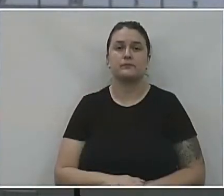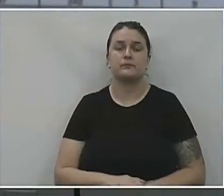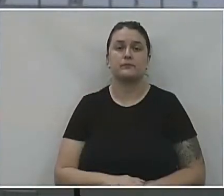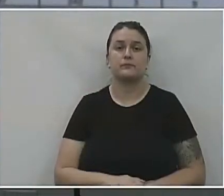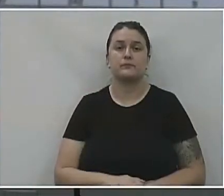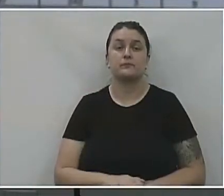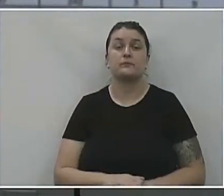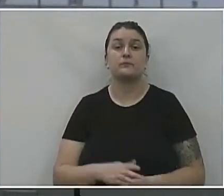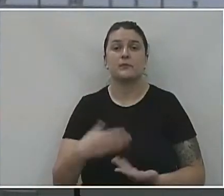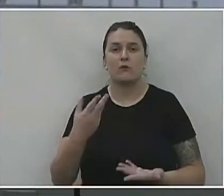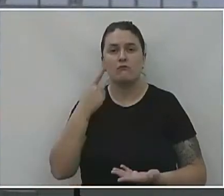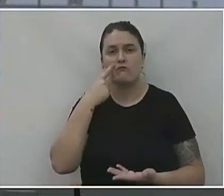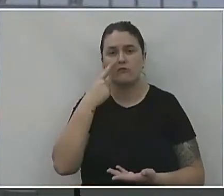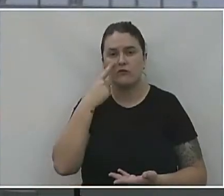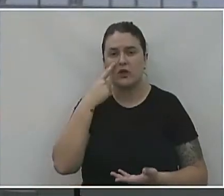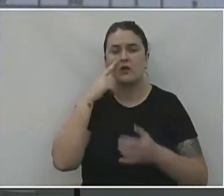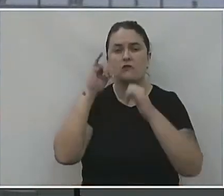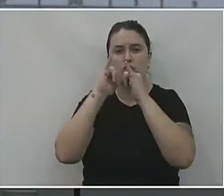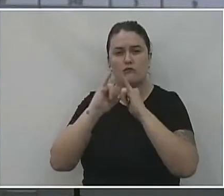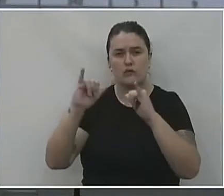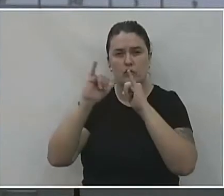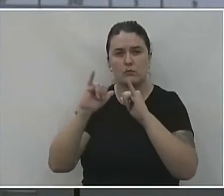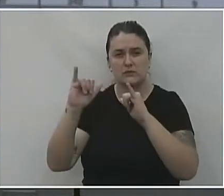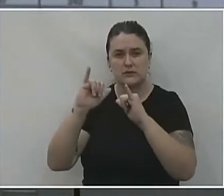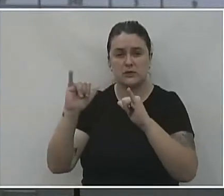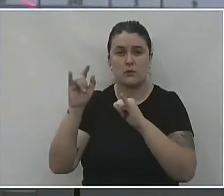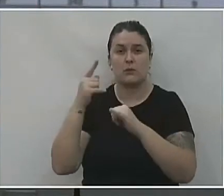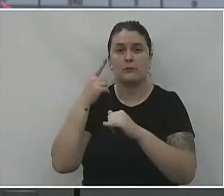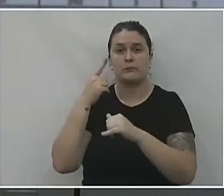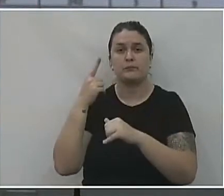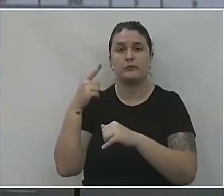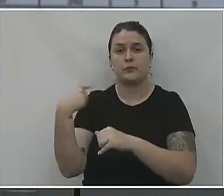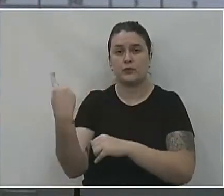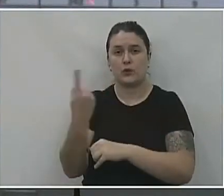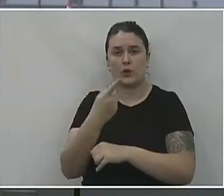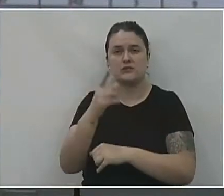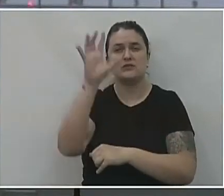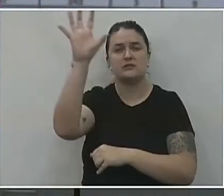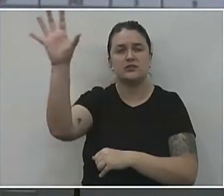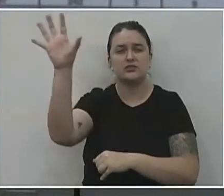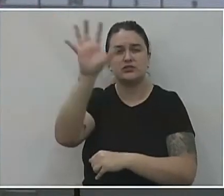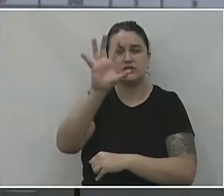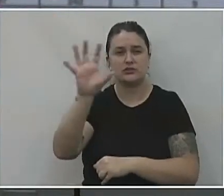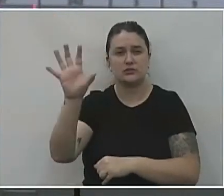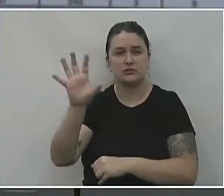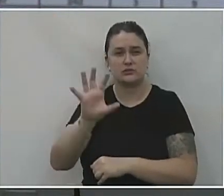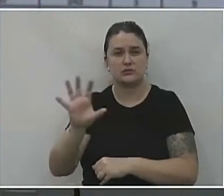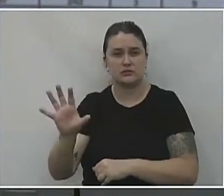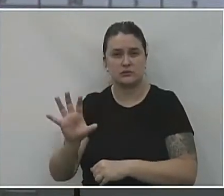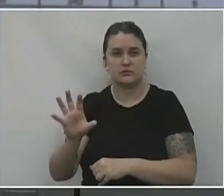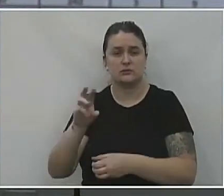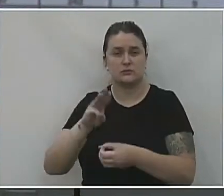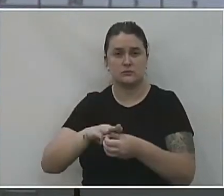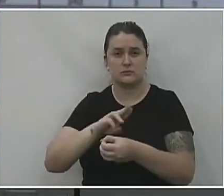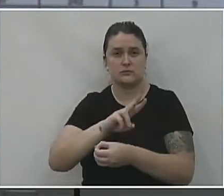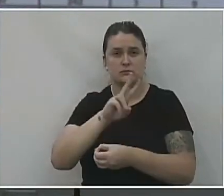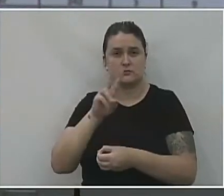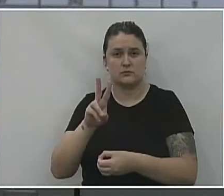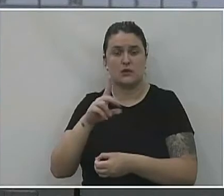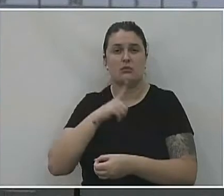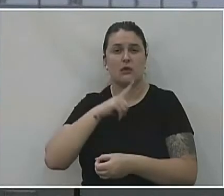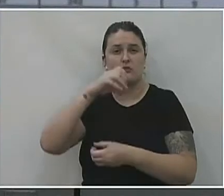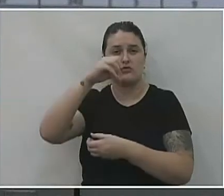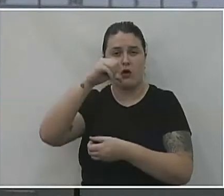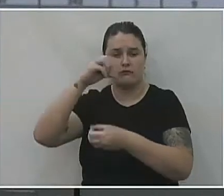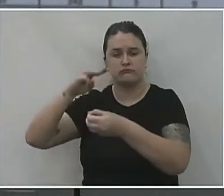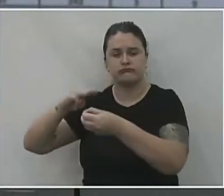Tá aí então o panorama, esse aqui é do estado, da nossa região aqui, da regional do Rio da Vitória, onde competem os nove